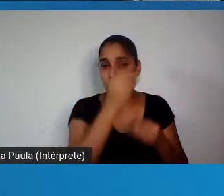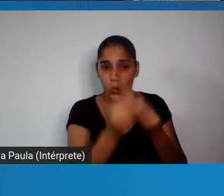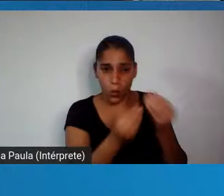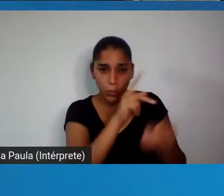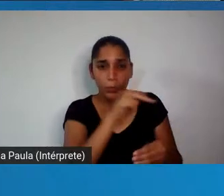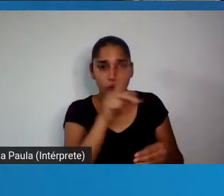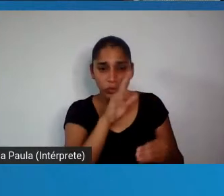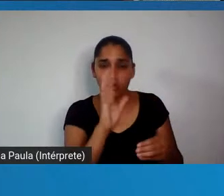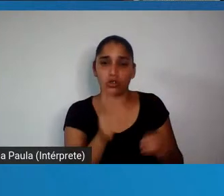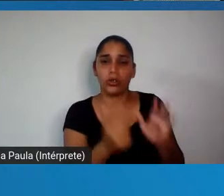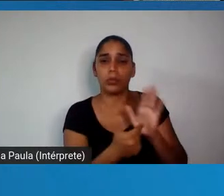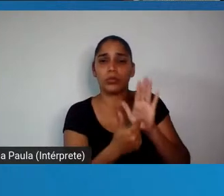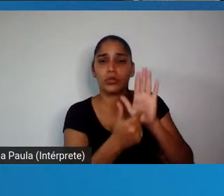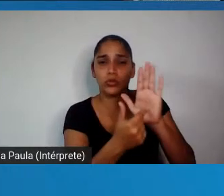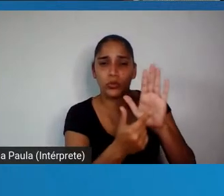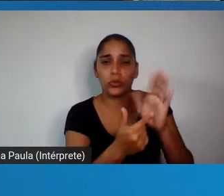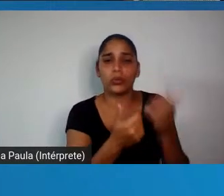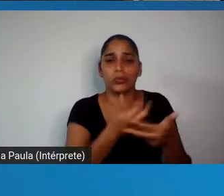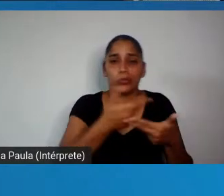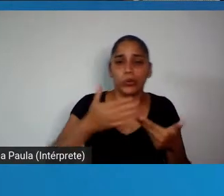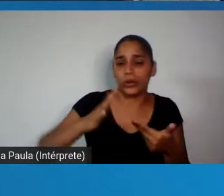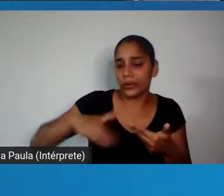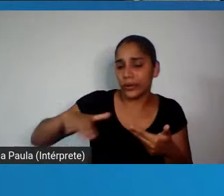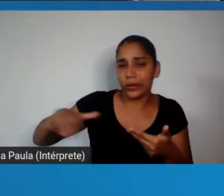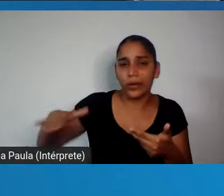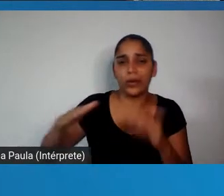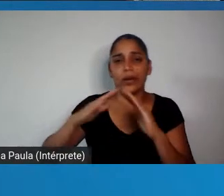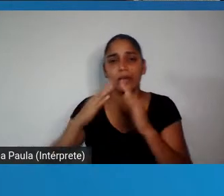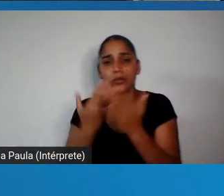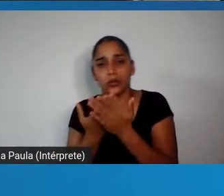das crianças, Medrônia, Maurício, enfim,